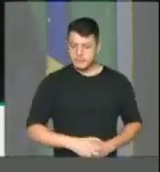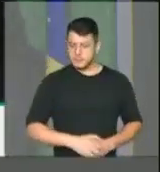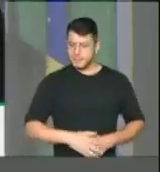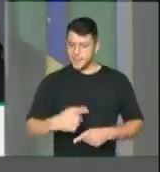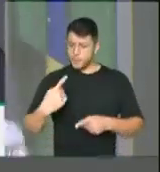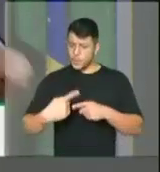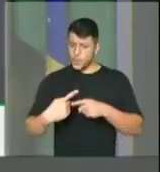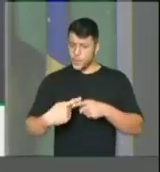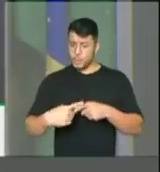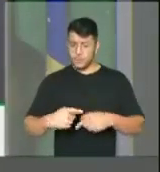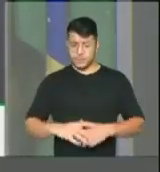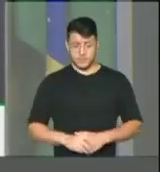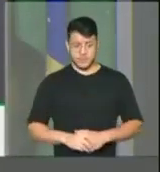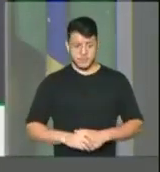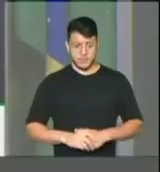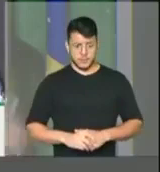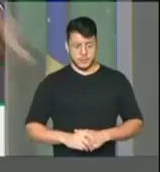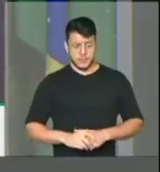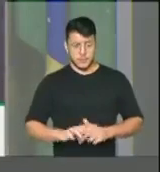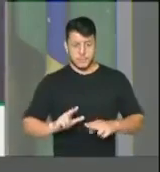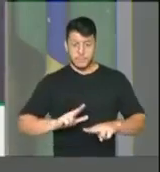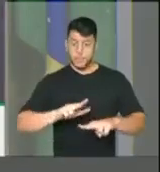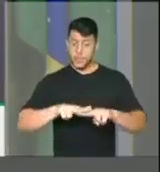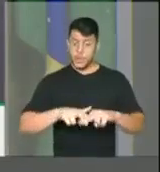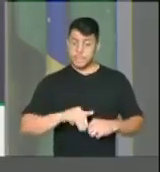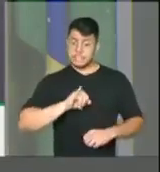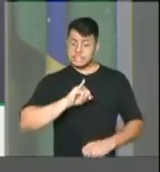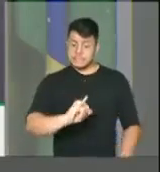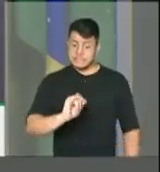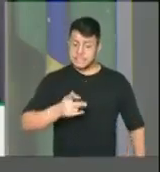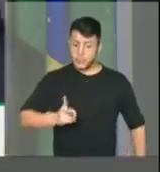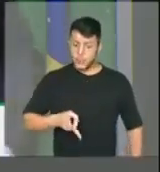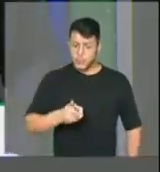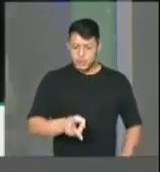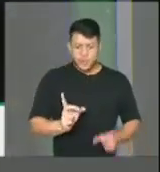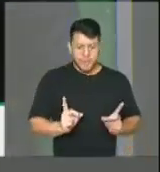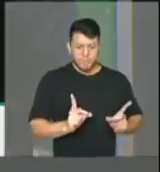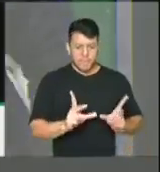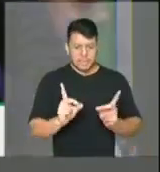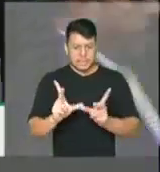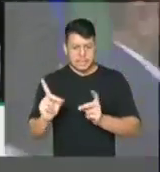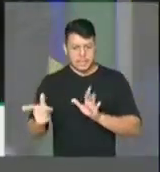para continuar a venda de drogas.